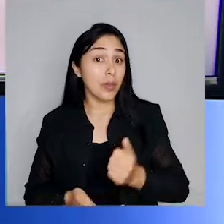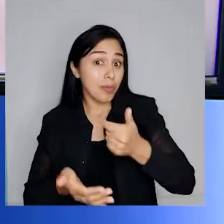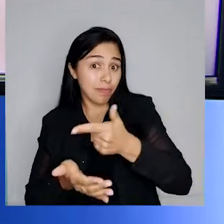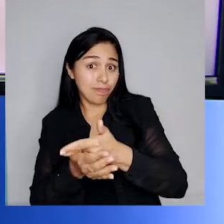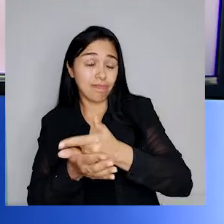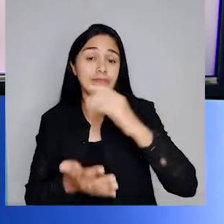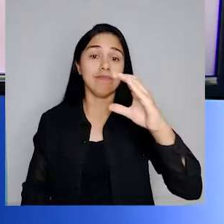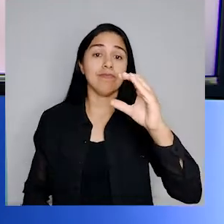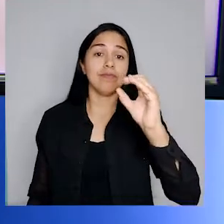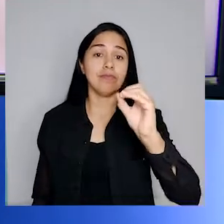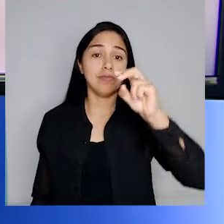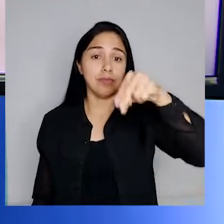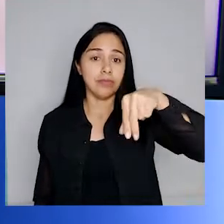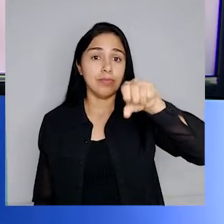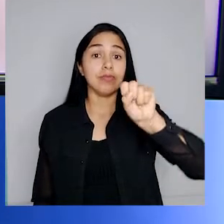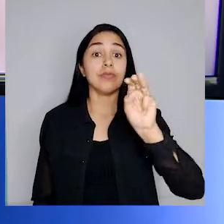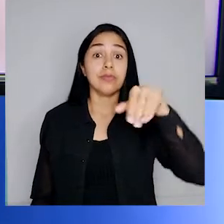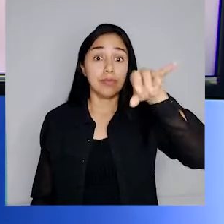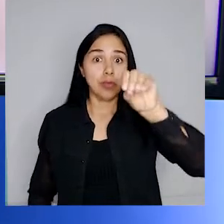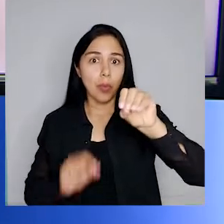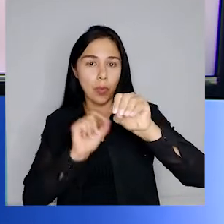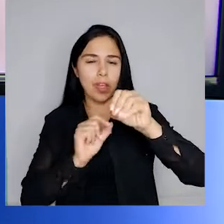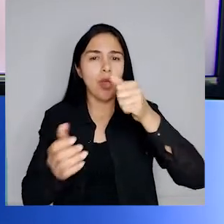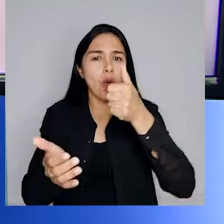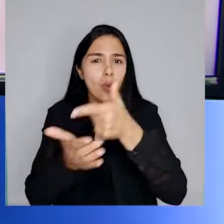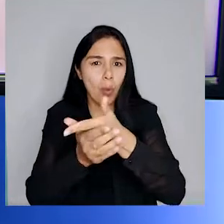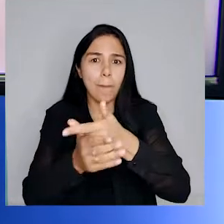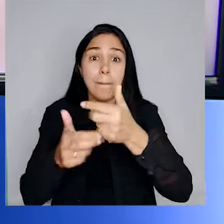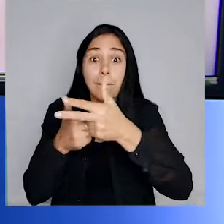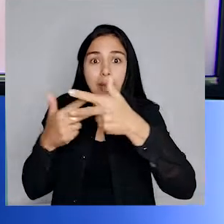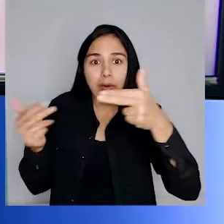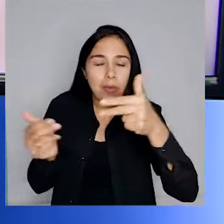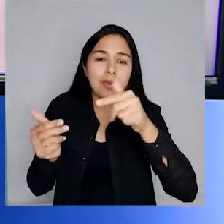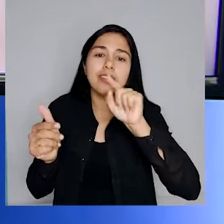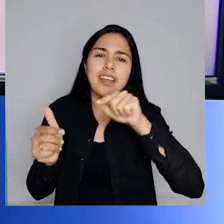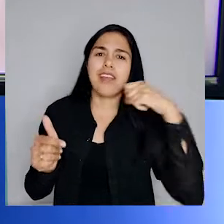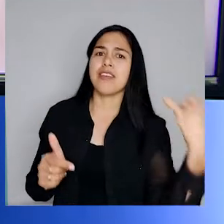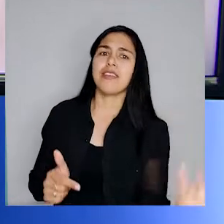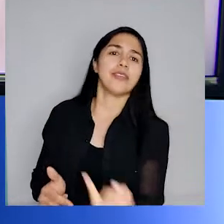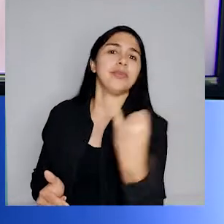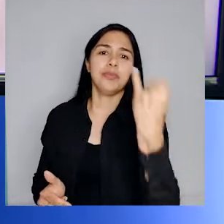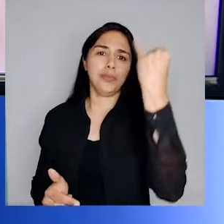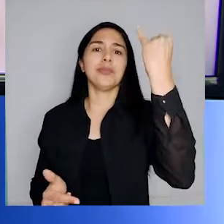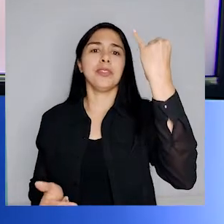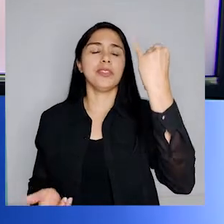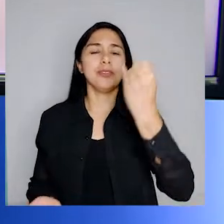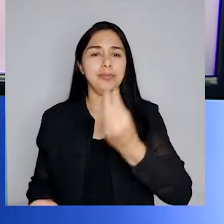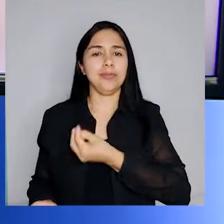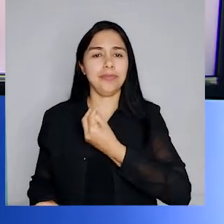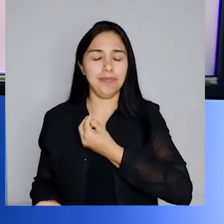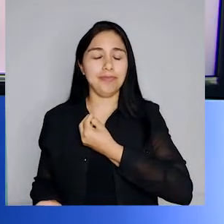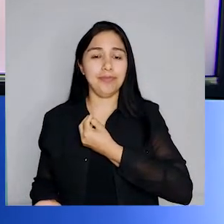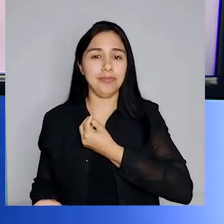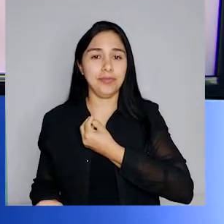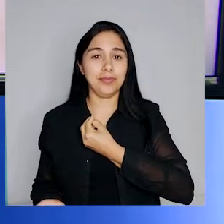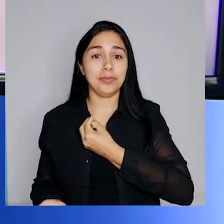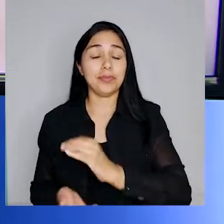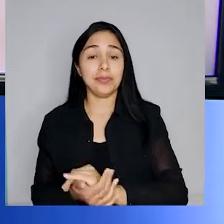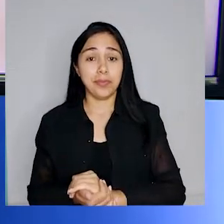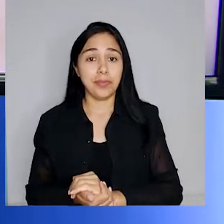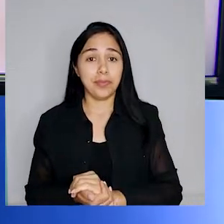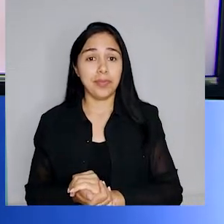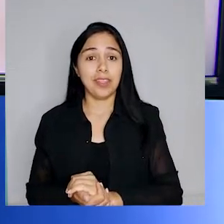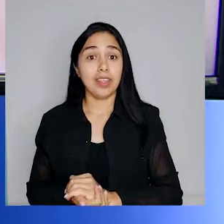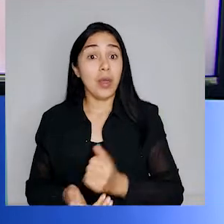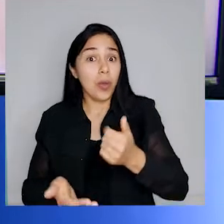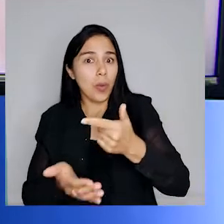O consumo indica que o ato de realizar uma compra está relacionado à necessidade ou à sobrevivência. Em outras